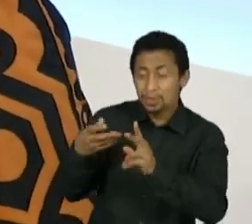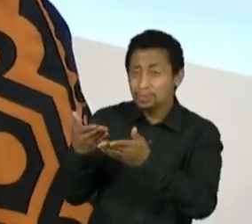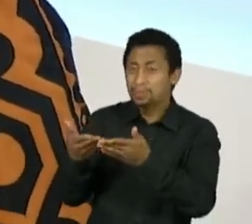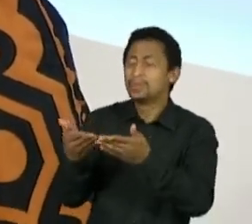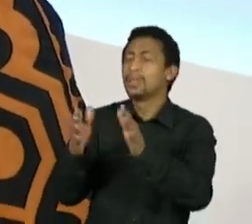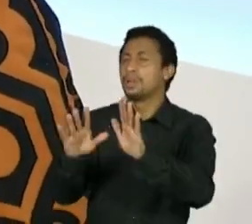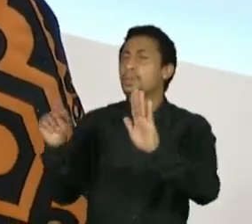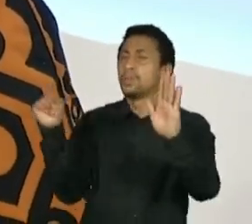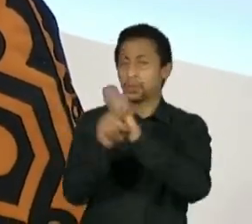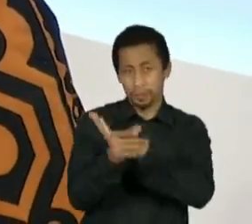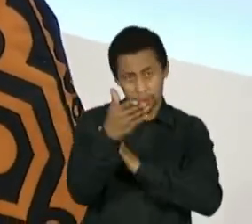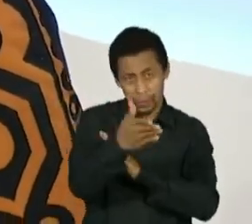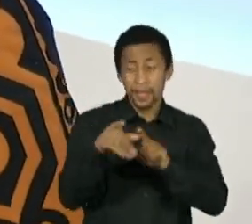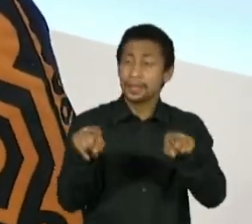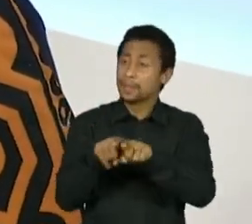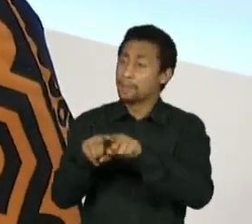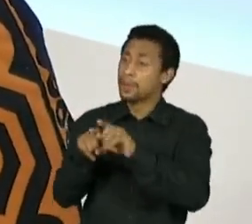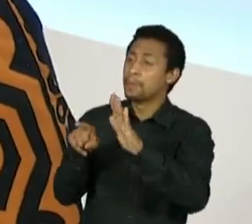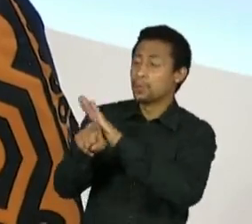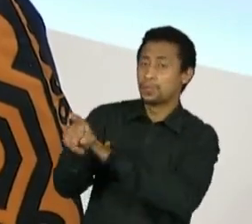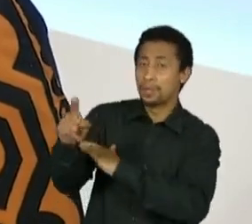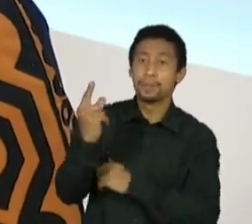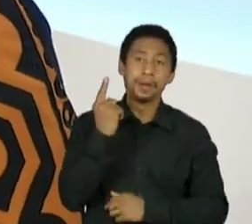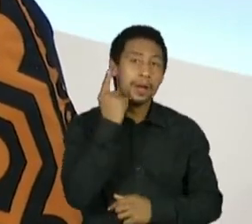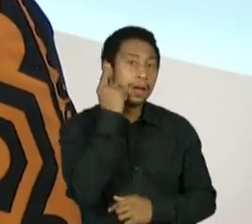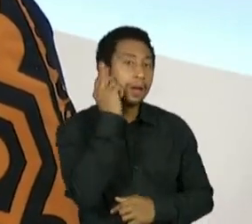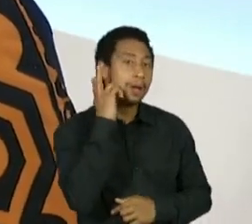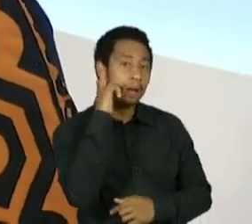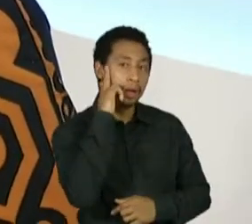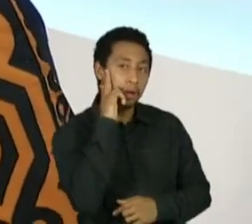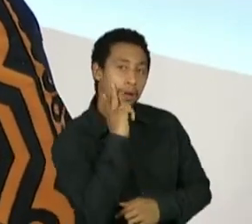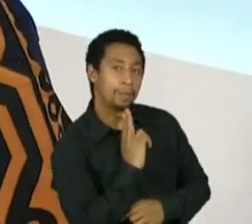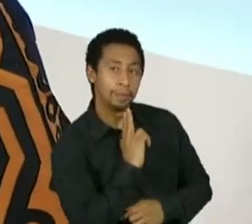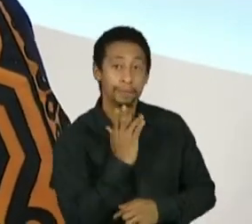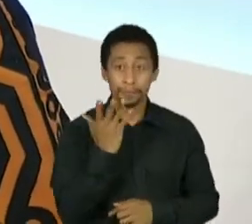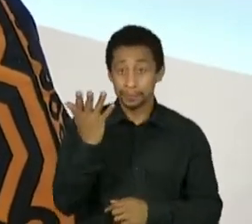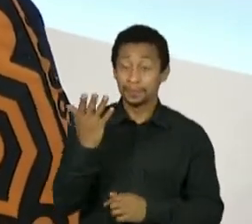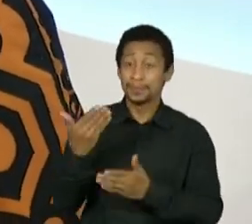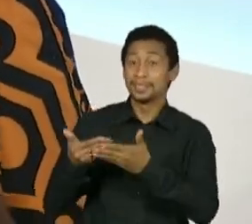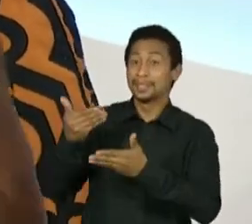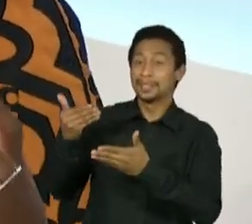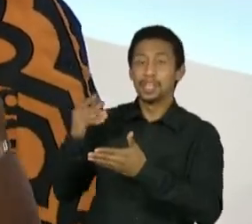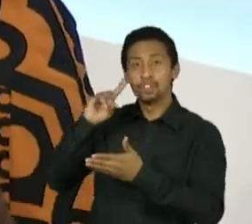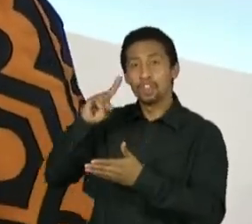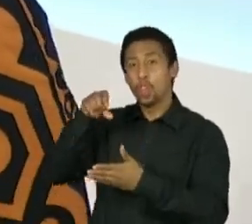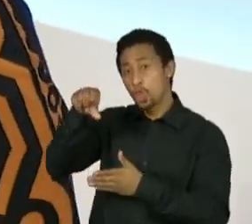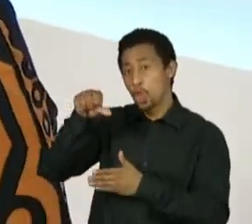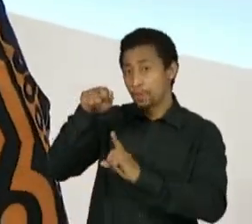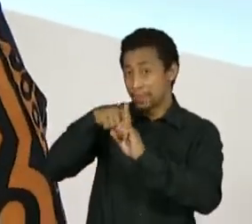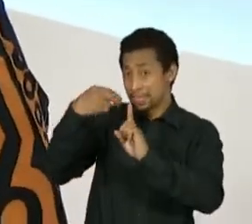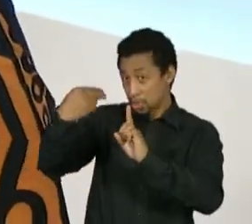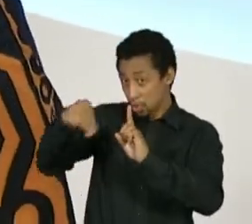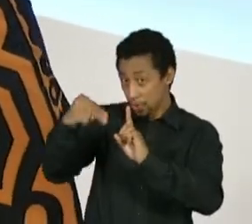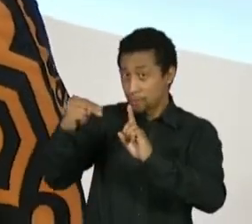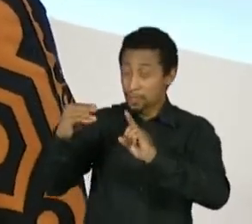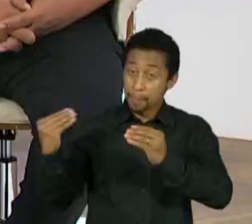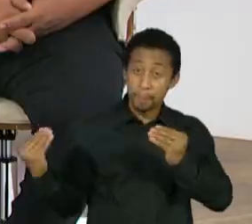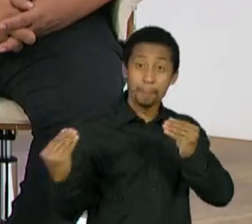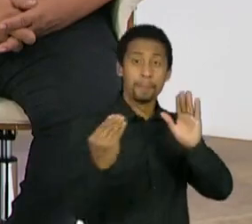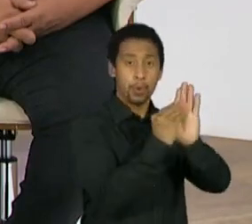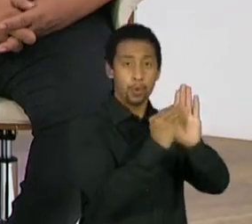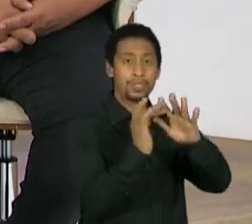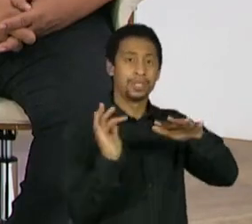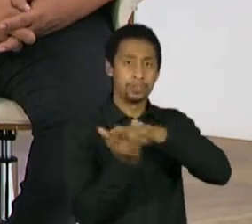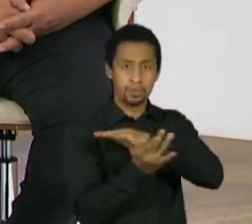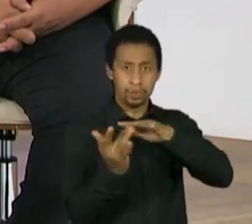para o senhor e para a Chay. Tem um post, Chay, nas suas redes sociais, no dia 9 de novembro, você tem um vídeo junto com a Amanda Costa, que é uma